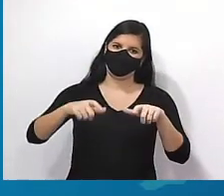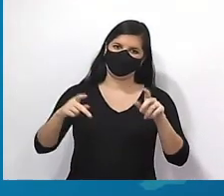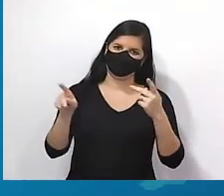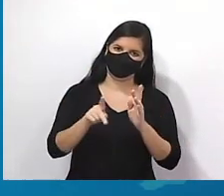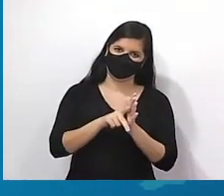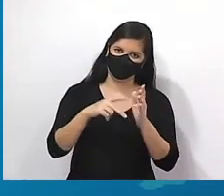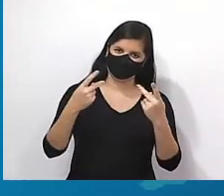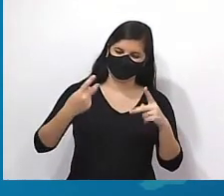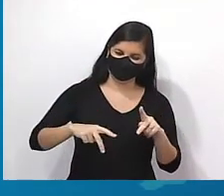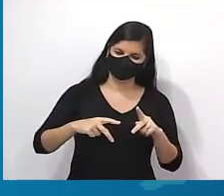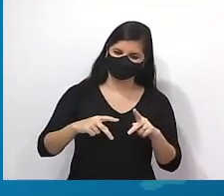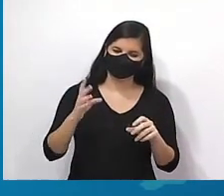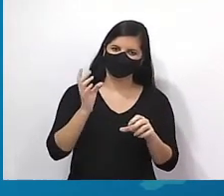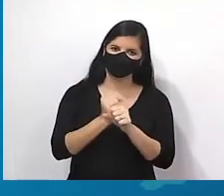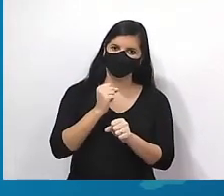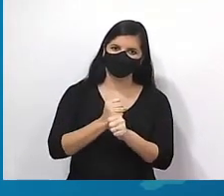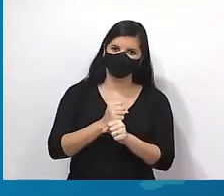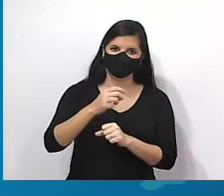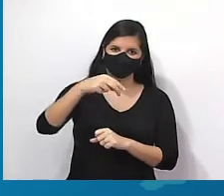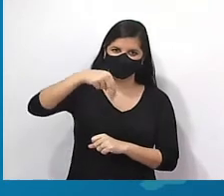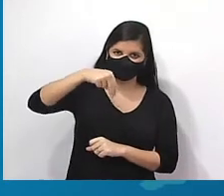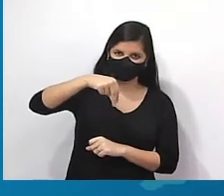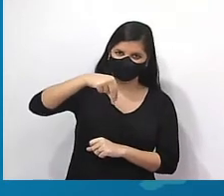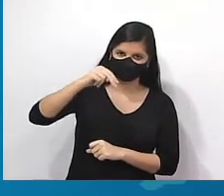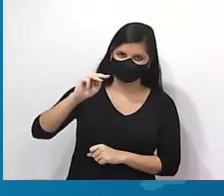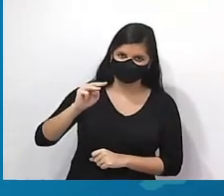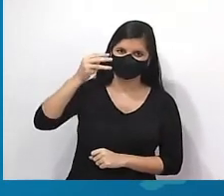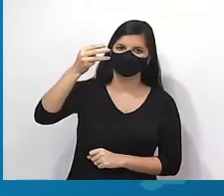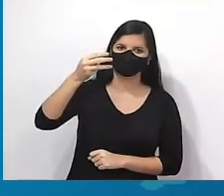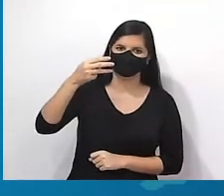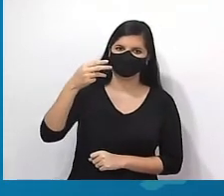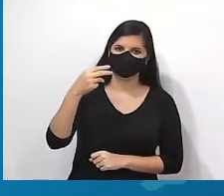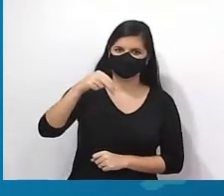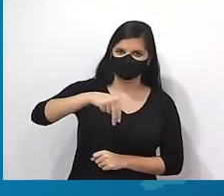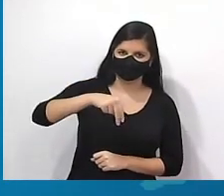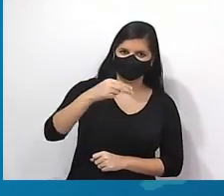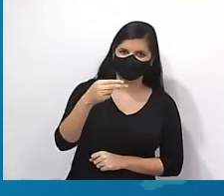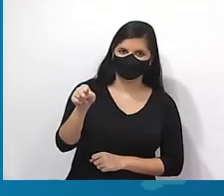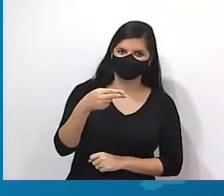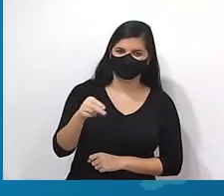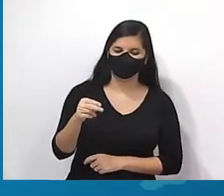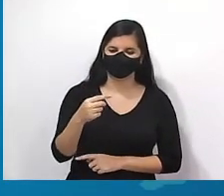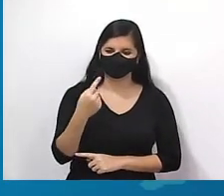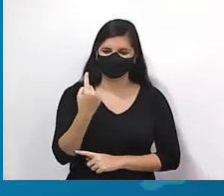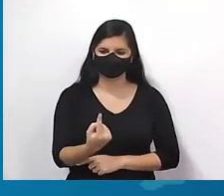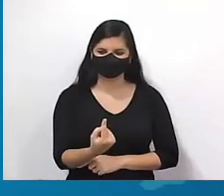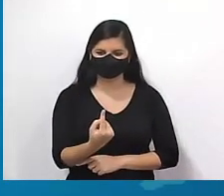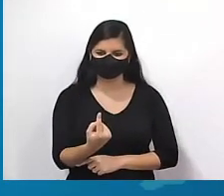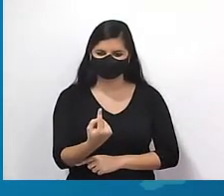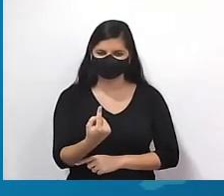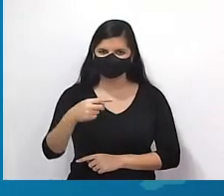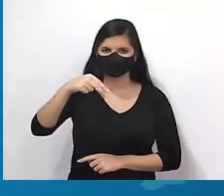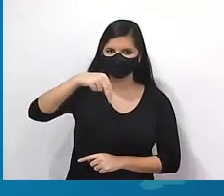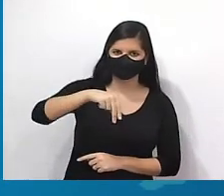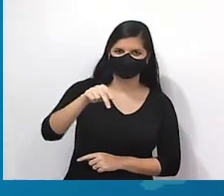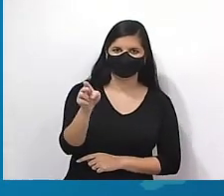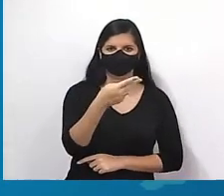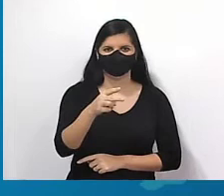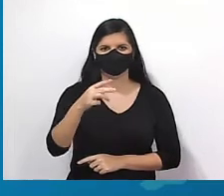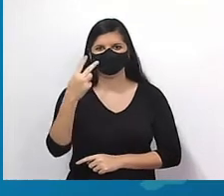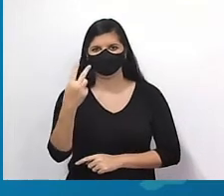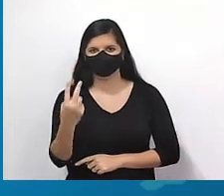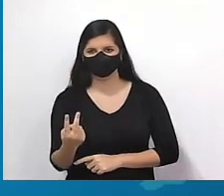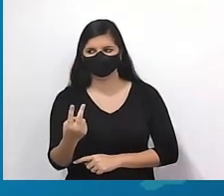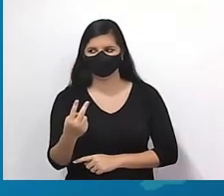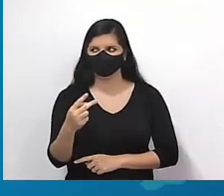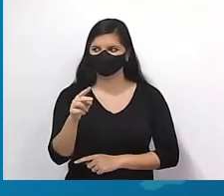termo. Ou seja, calcular N3 sendo N igual a 1. N ao cubo sendo N igual a 2. N